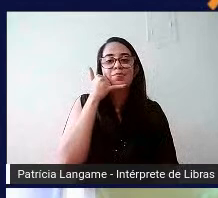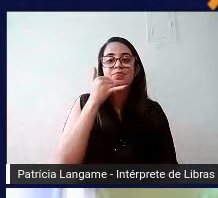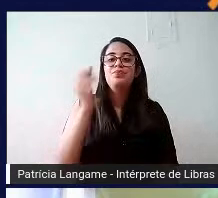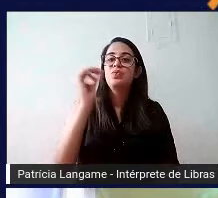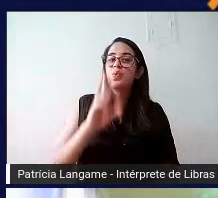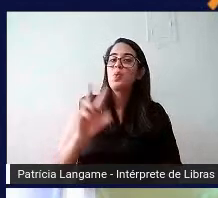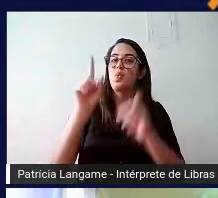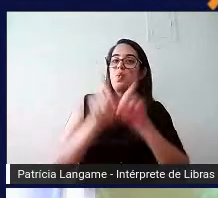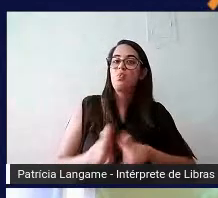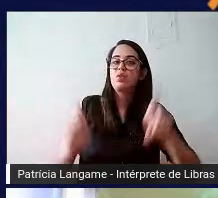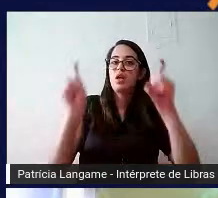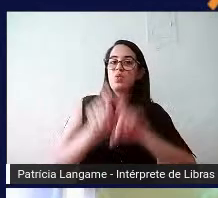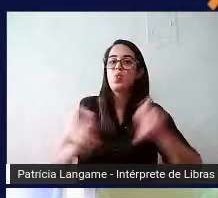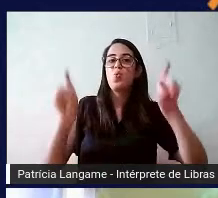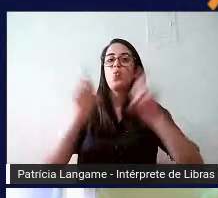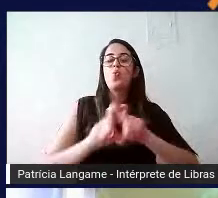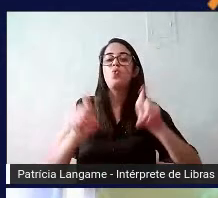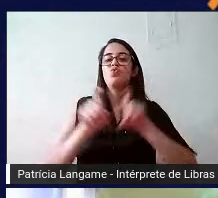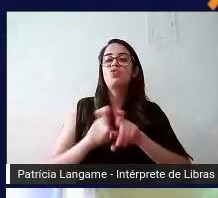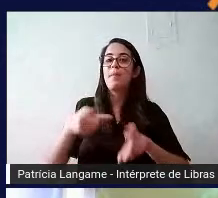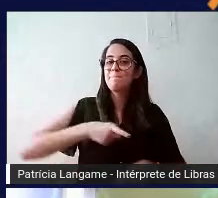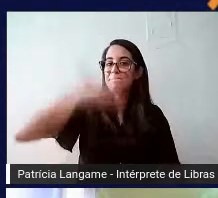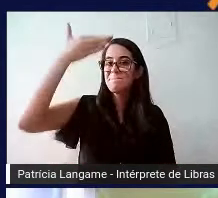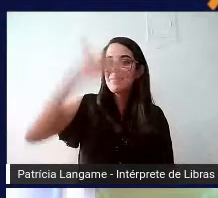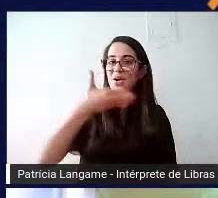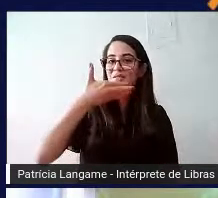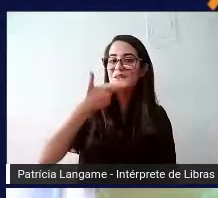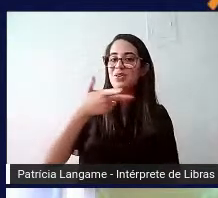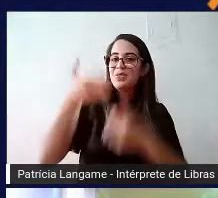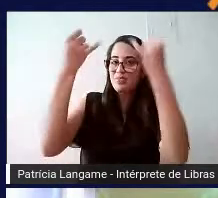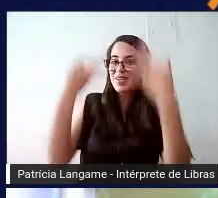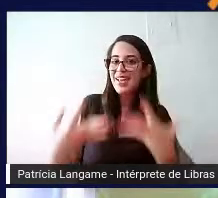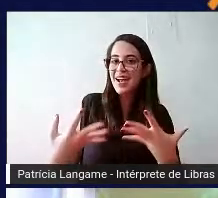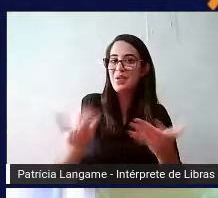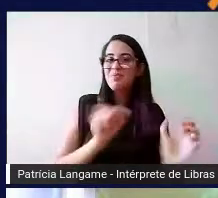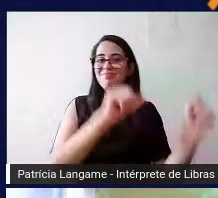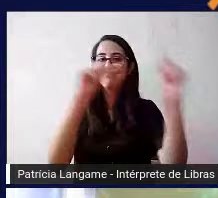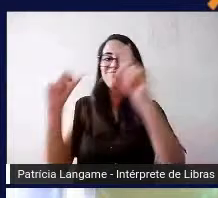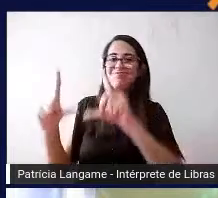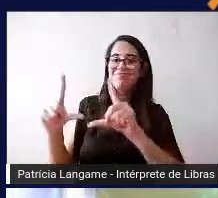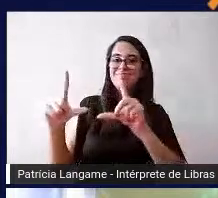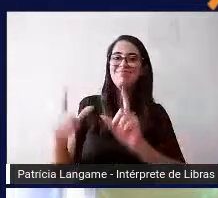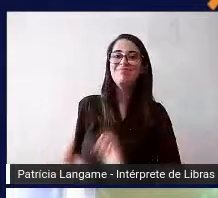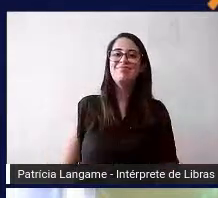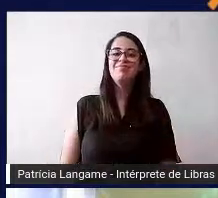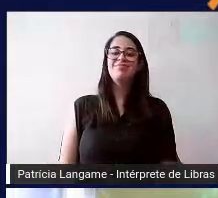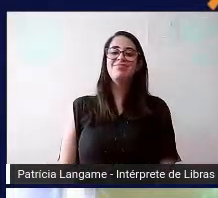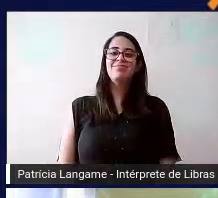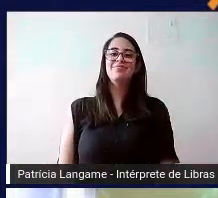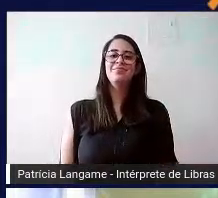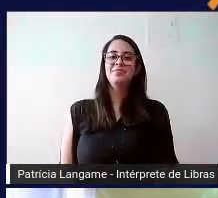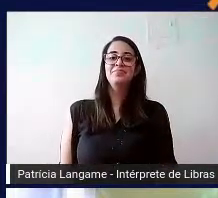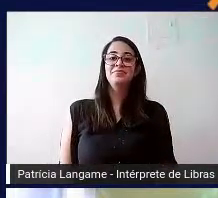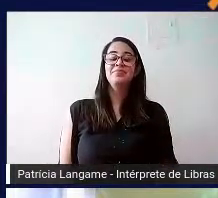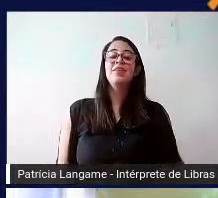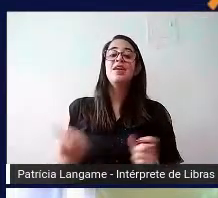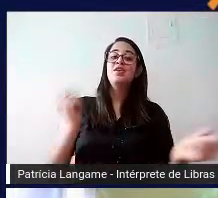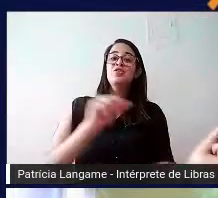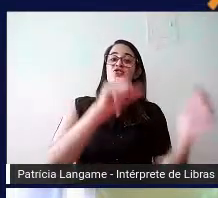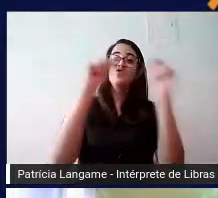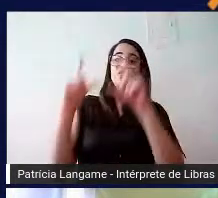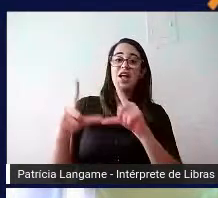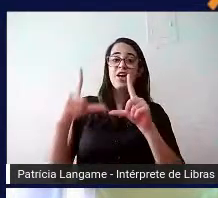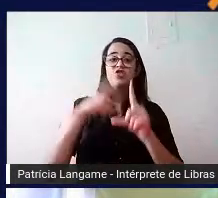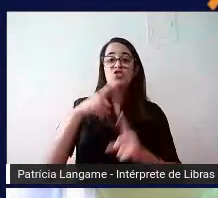computador. Isso já prova um pouquinho o que eu estou dizendo. Passa aí para o próximo slide, por favor. No próximo slide, a gente tem